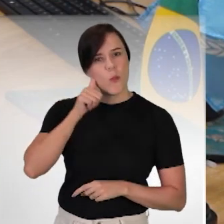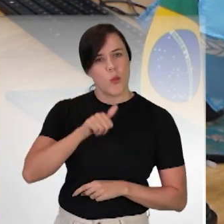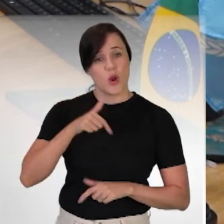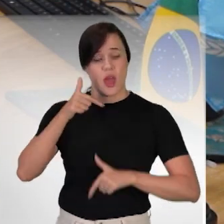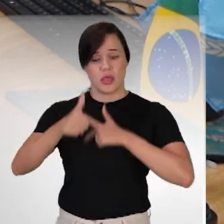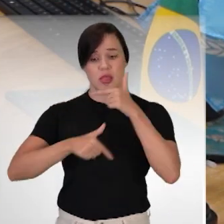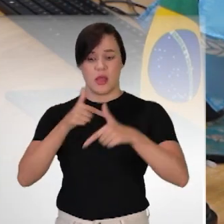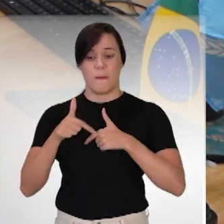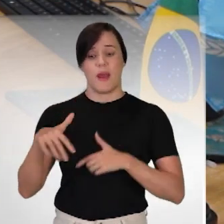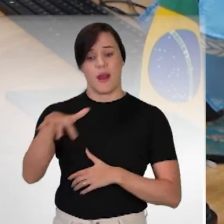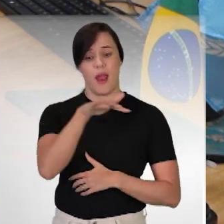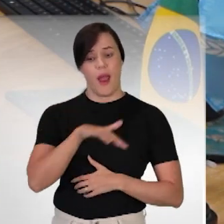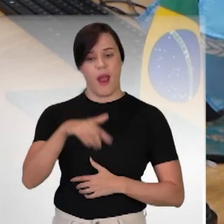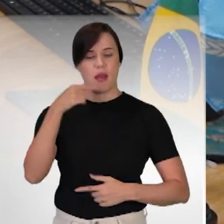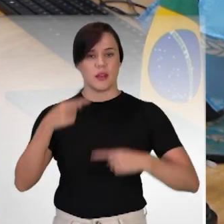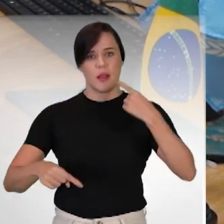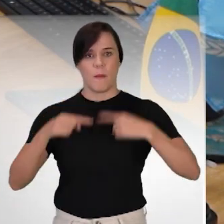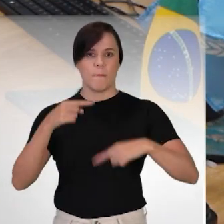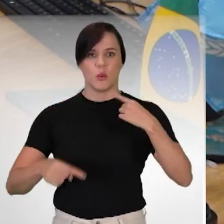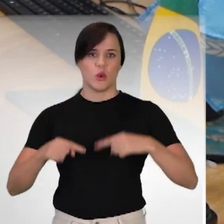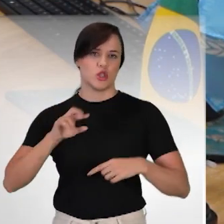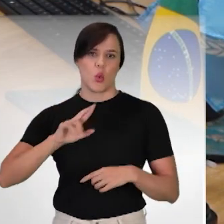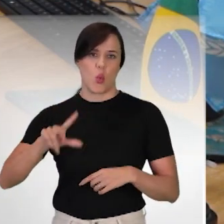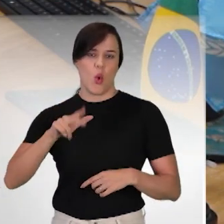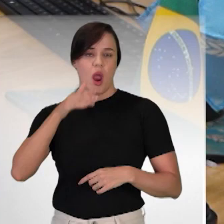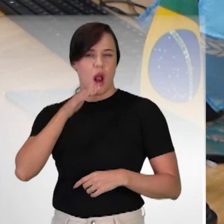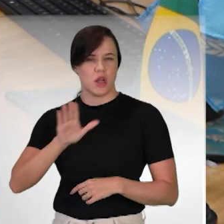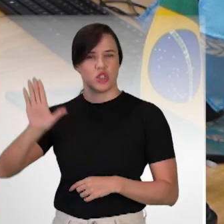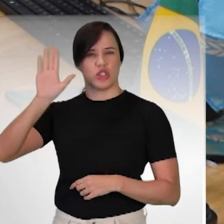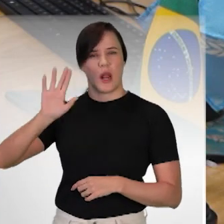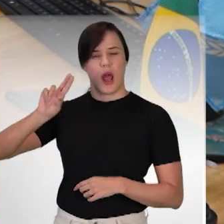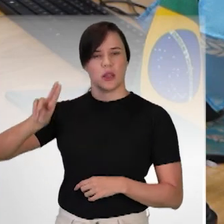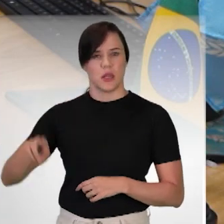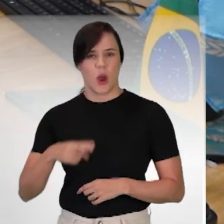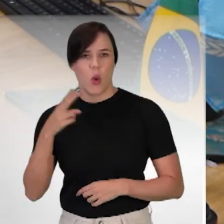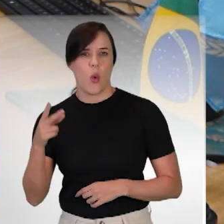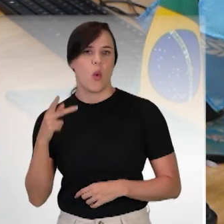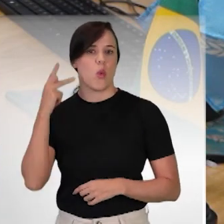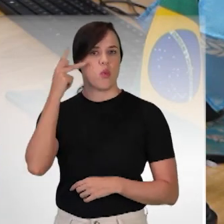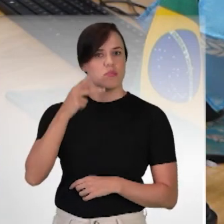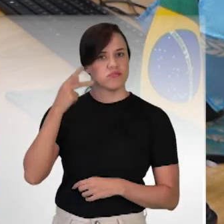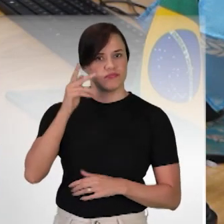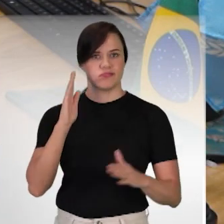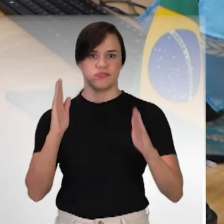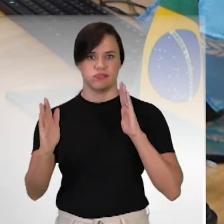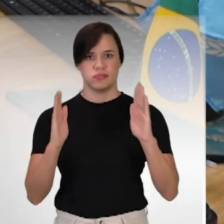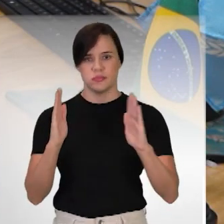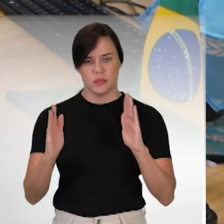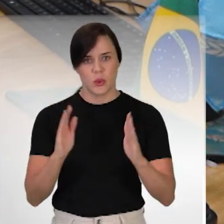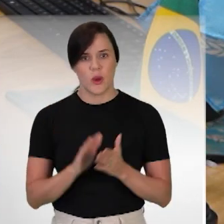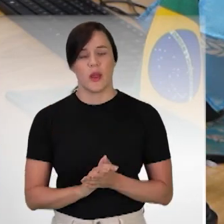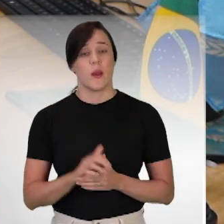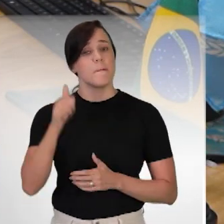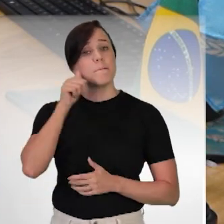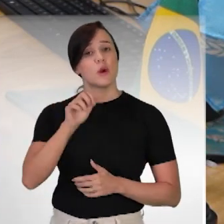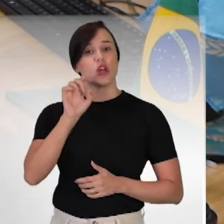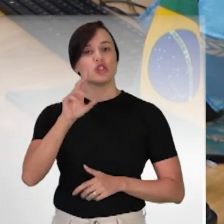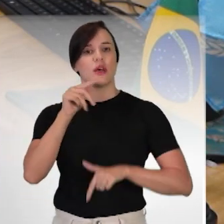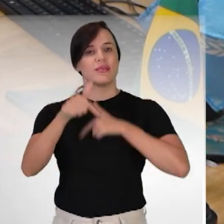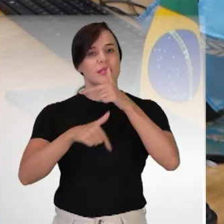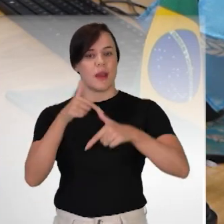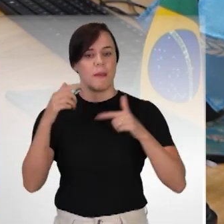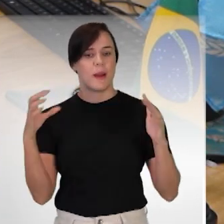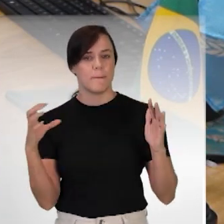que trabalhem na política, não necessariamente sejam candidatas ou tenham um mandato eletivo. Aquelas mulheres que